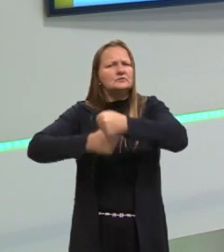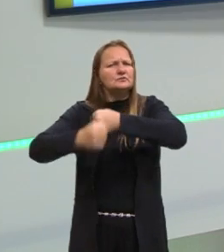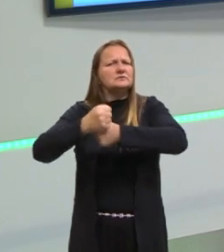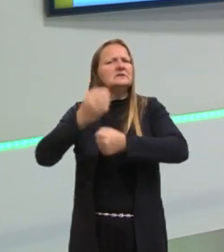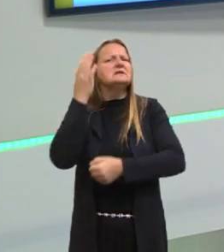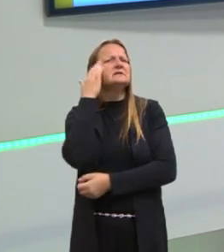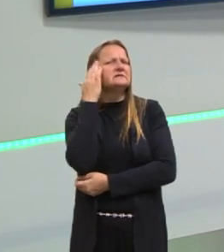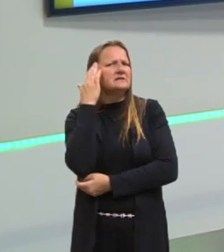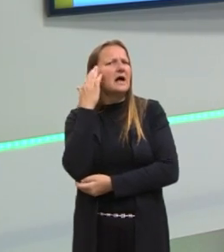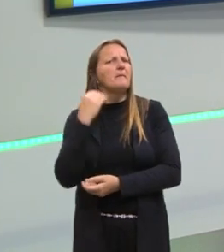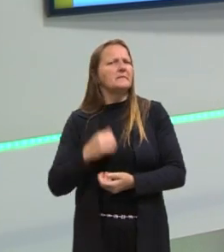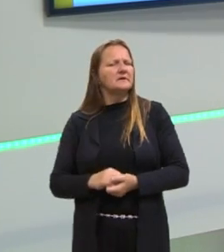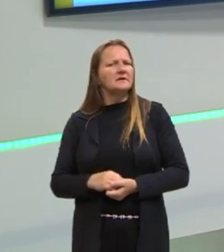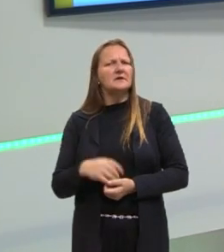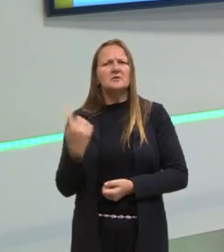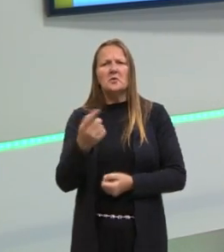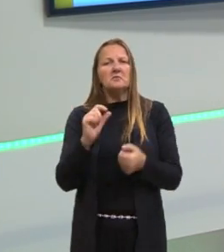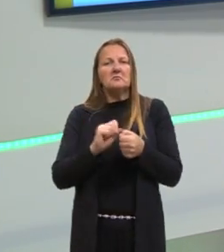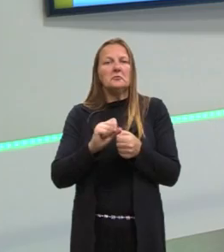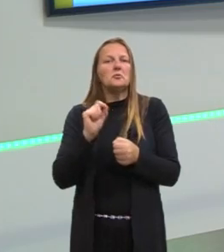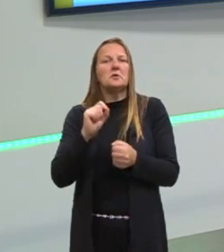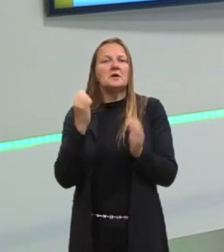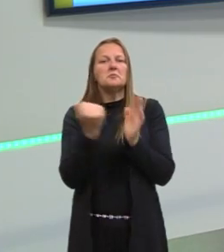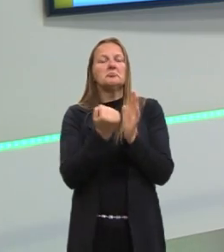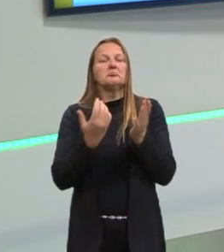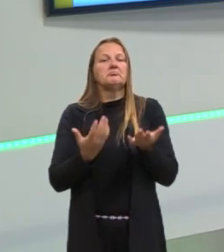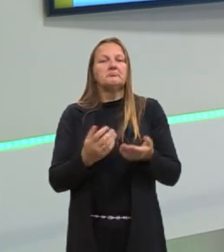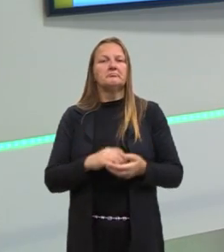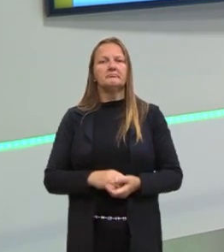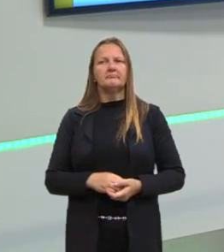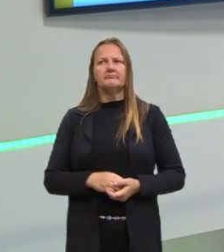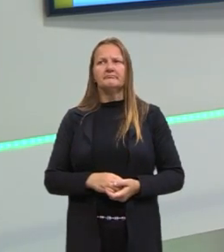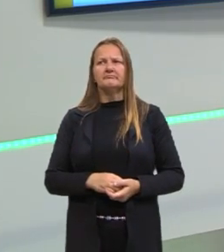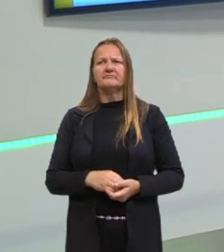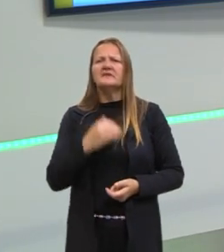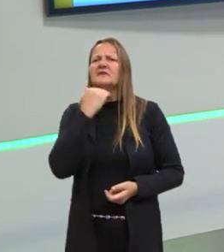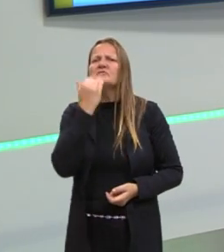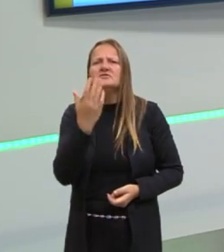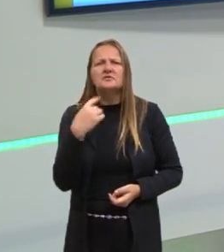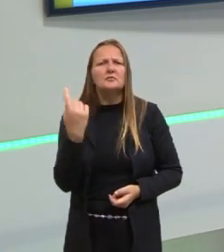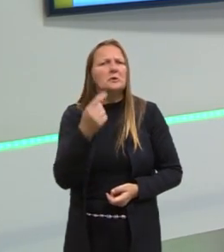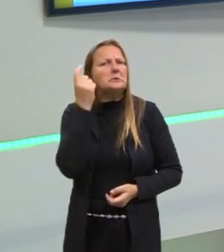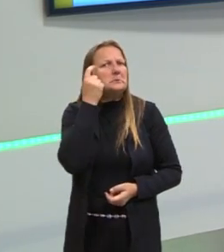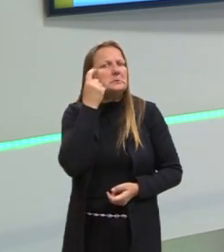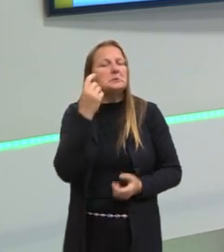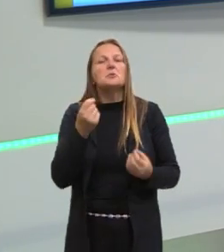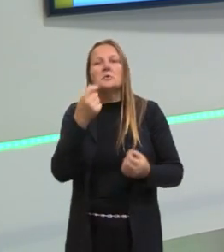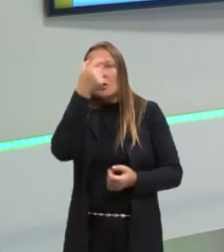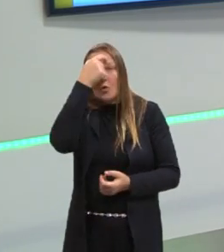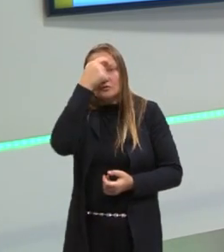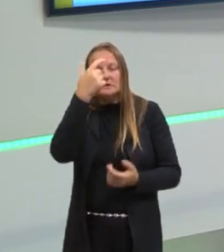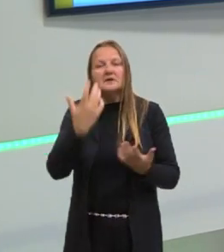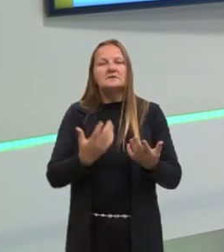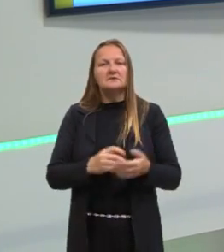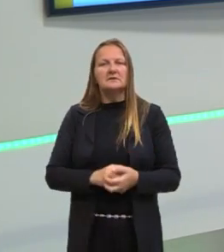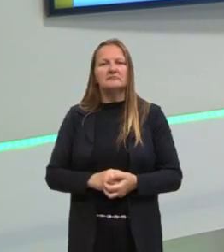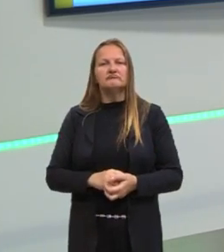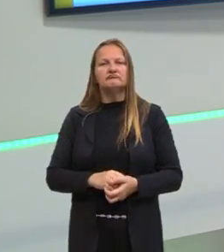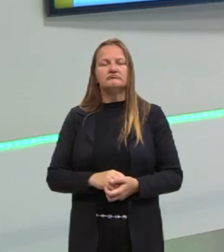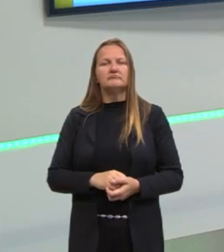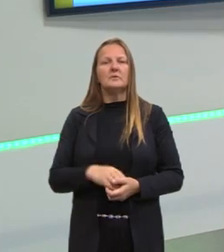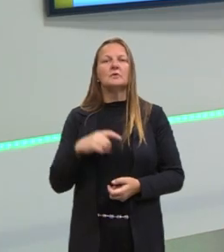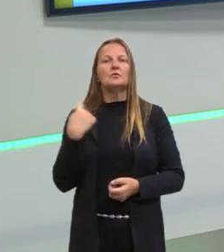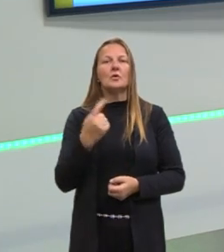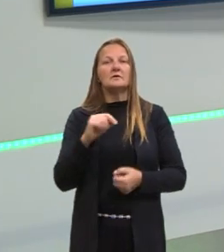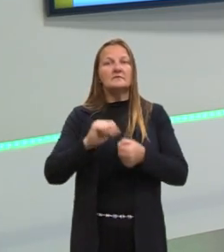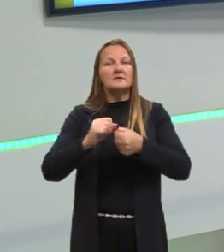e a gente não fez nada significativo, tá? Porque não adianta, claro, é muito importante nós fazermos a nossa parte,